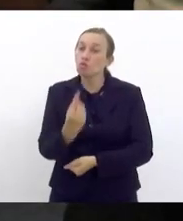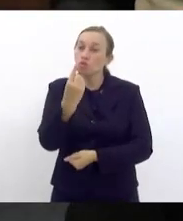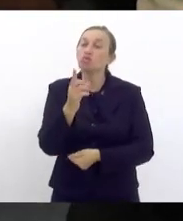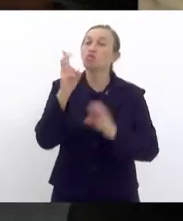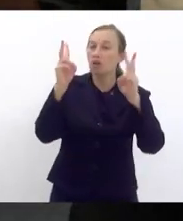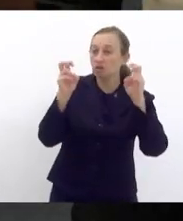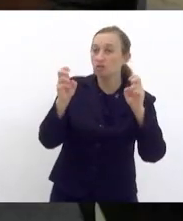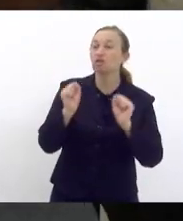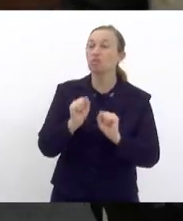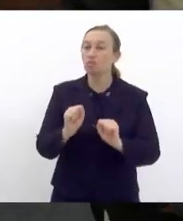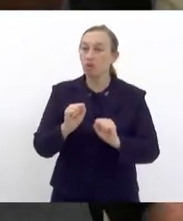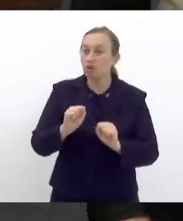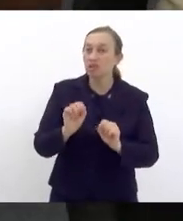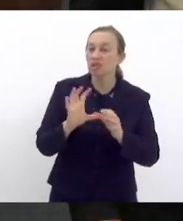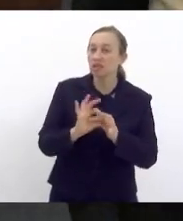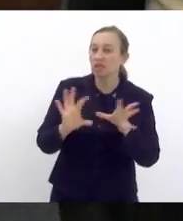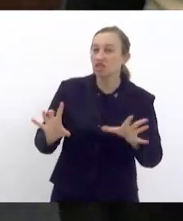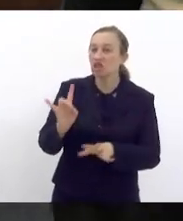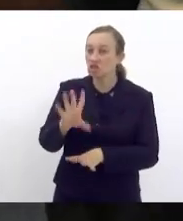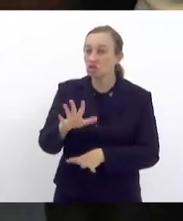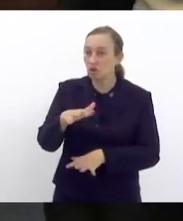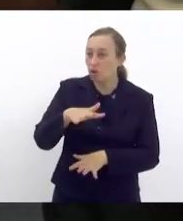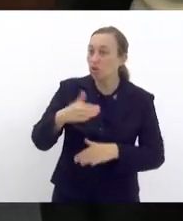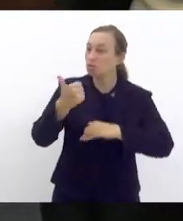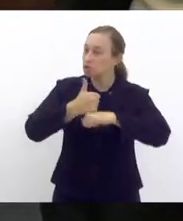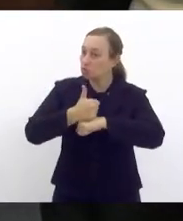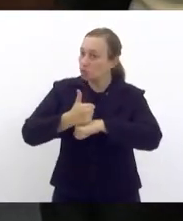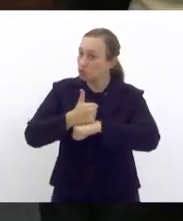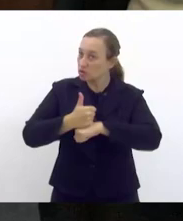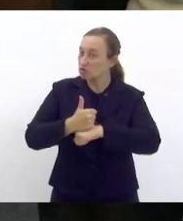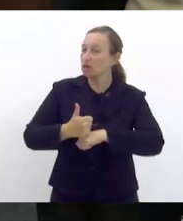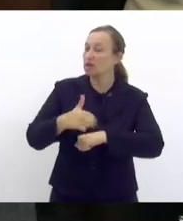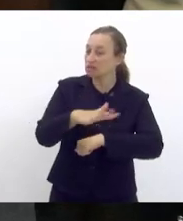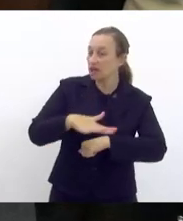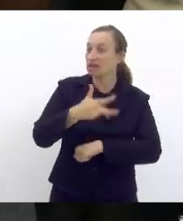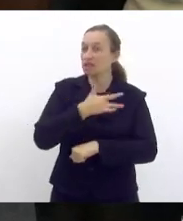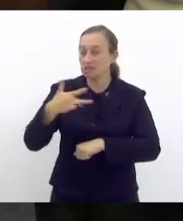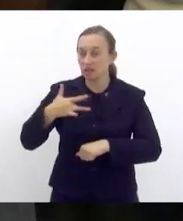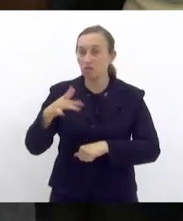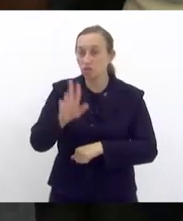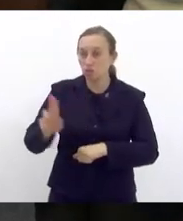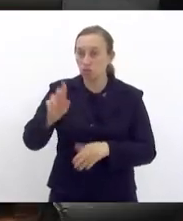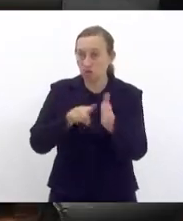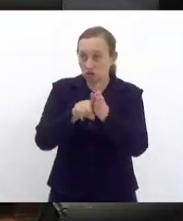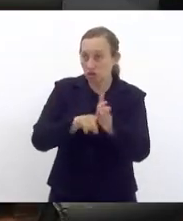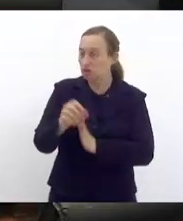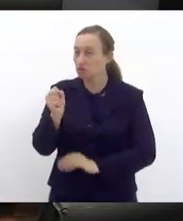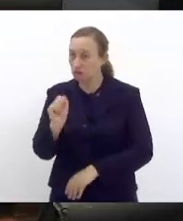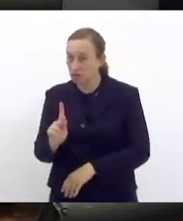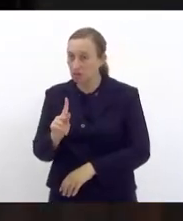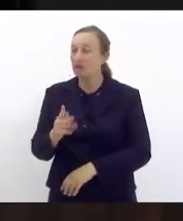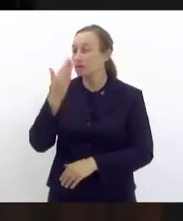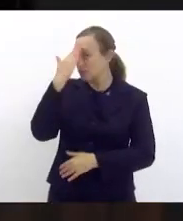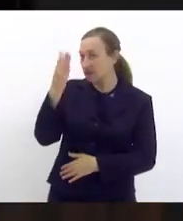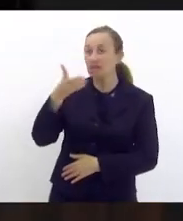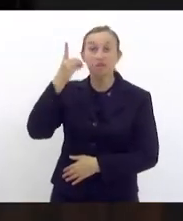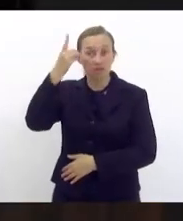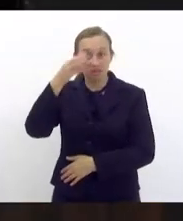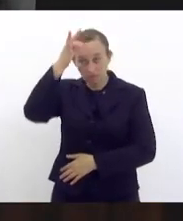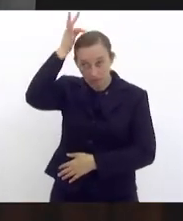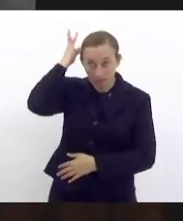a gente pode deixar ele aplicado somente para os profissionais que vão fazer o uso do questionário. Bem? Obrigado. Obrigado, deputado Fred.